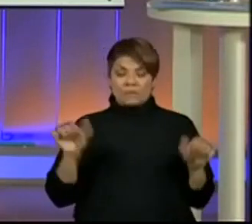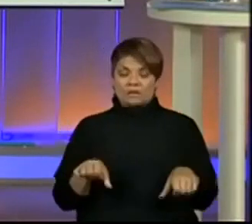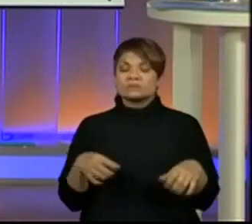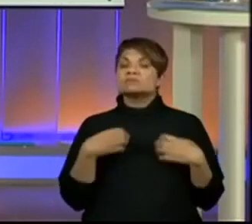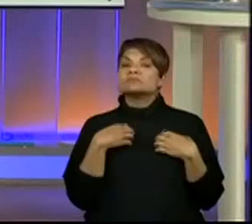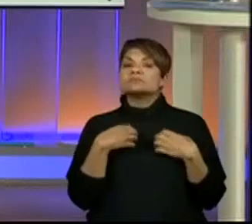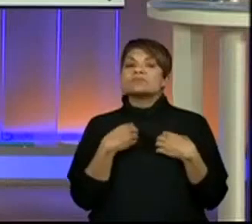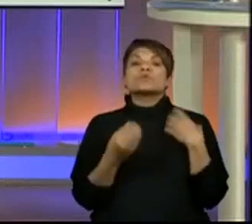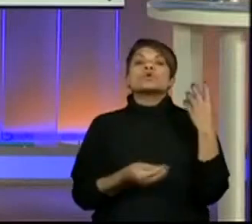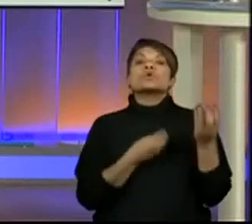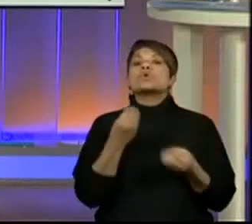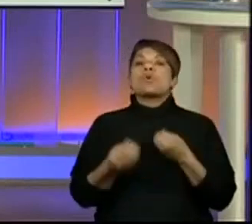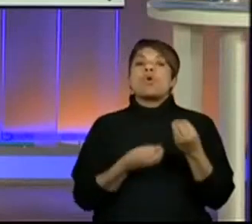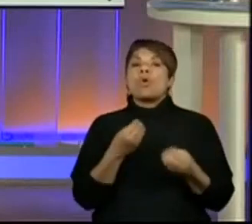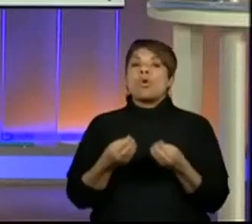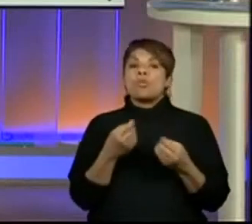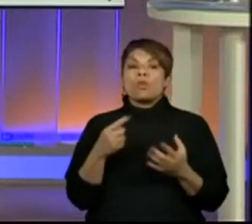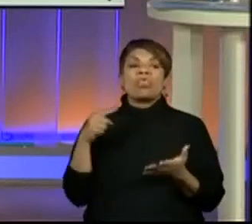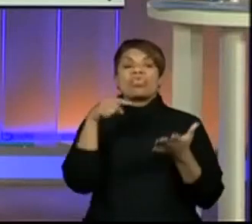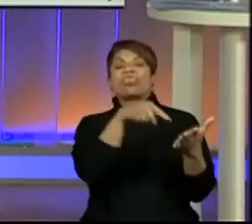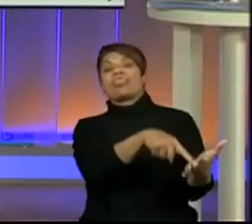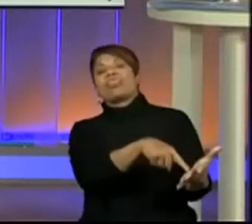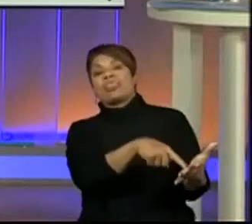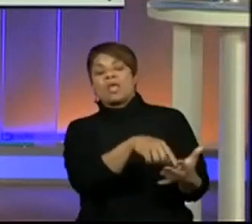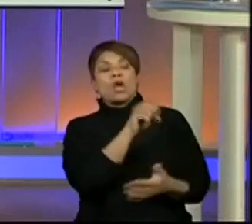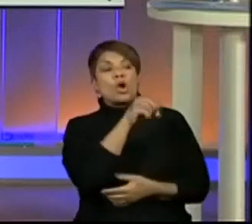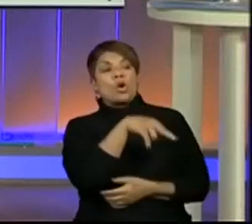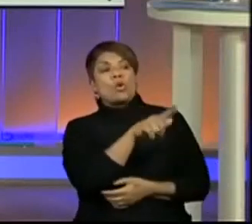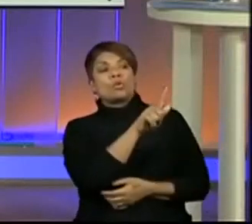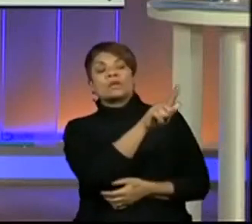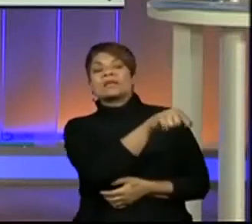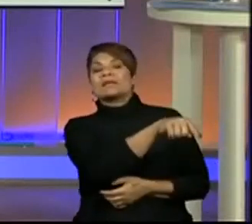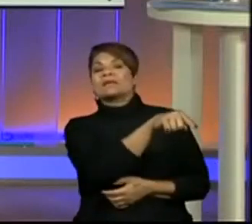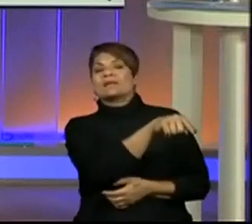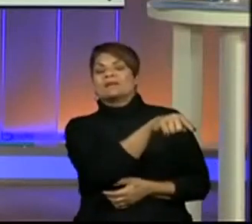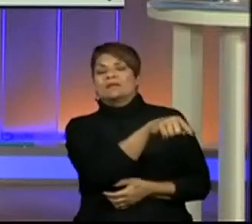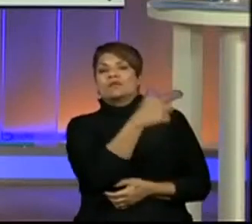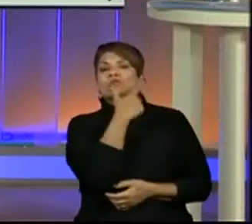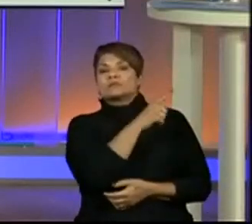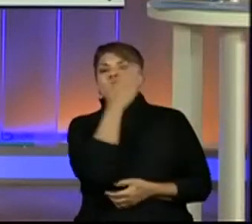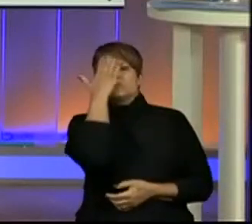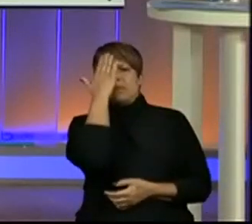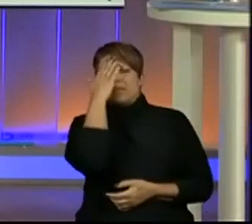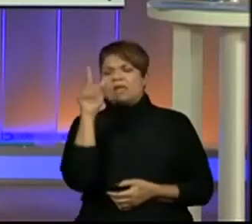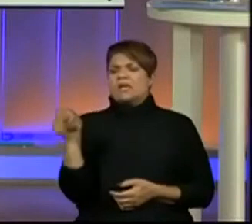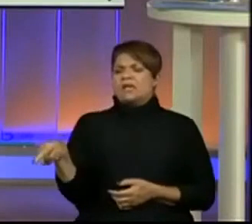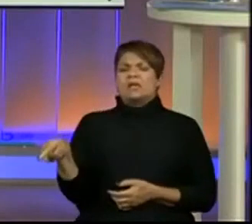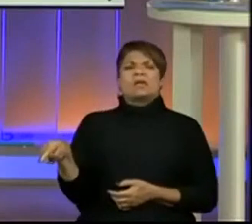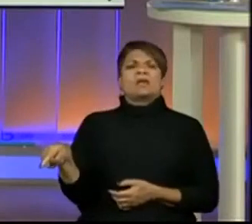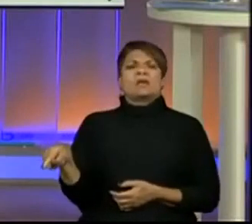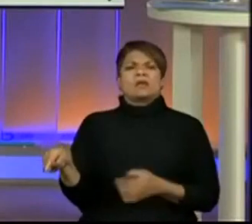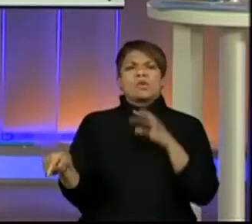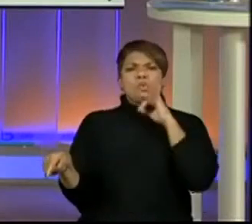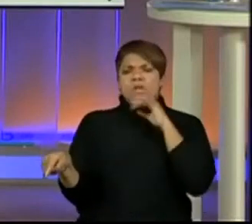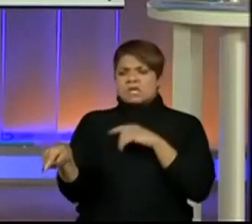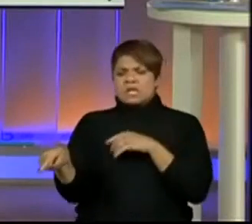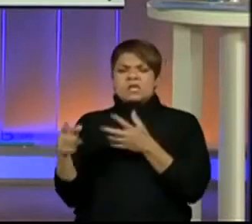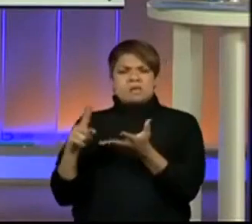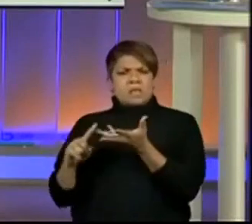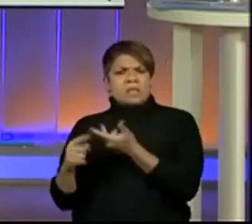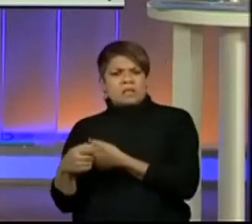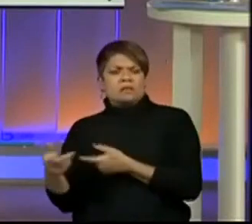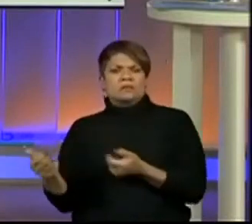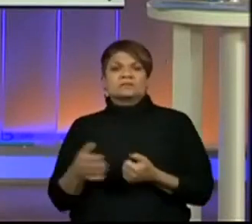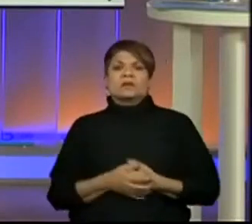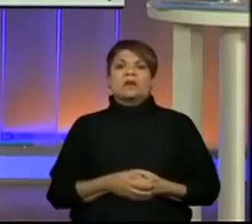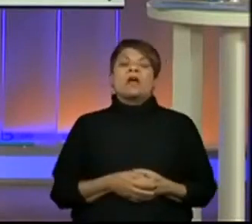que essa denúncia chegou até a ONG, a morte de quatro patas? Como que chegou até lá? Aí